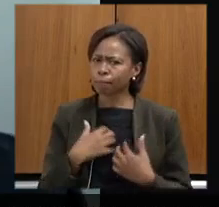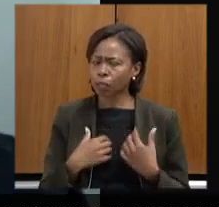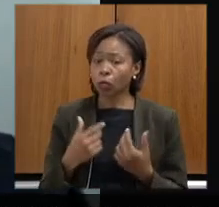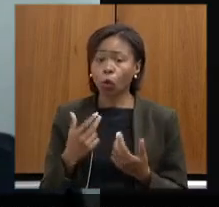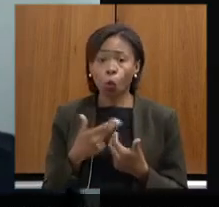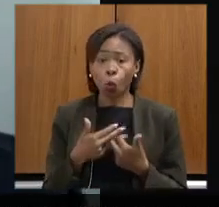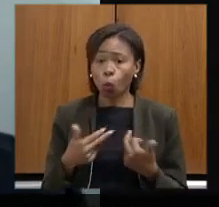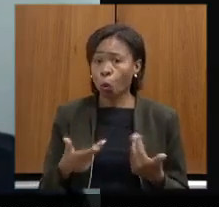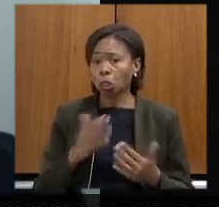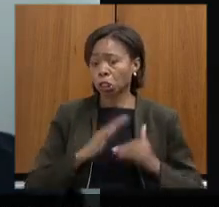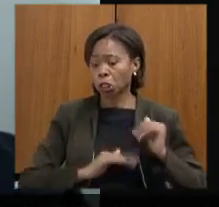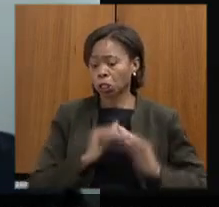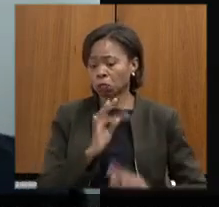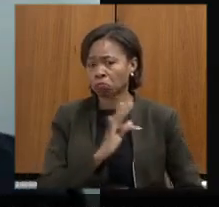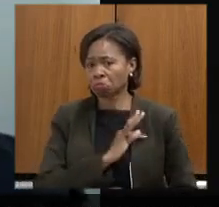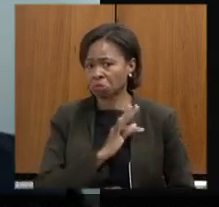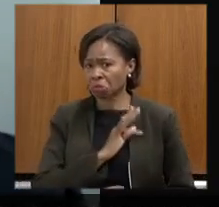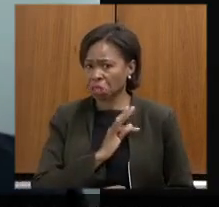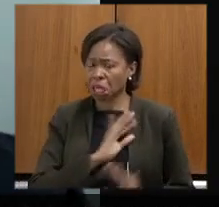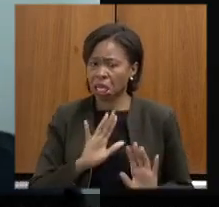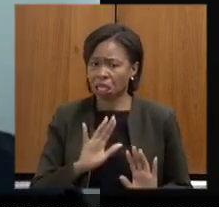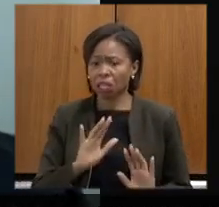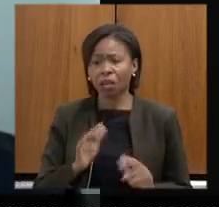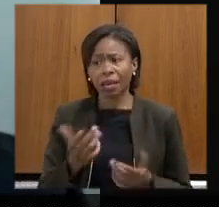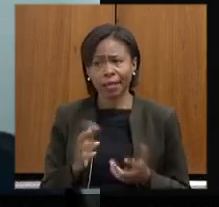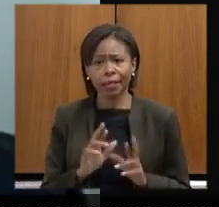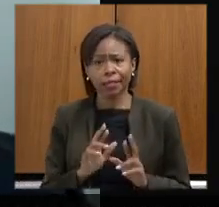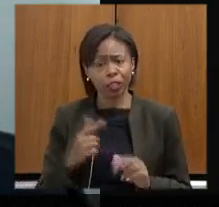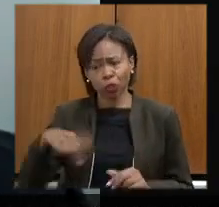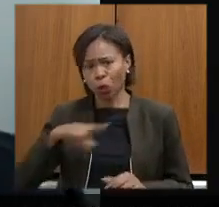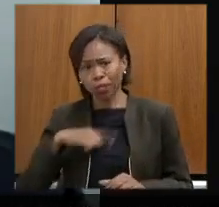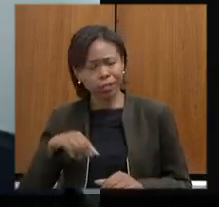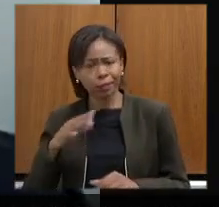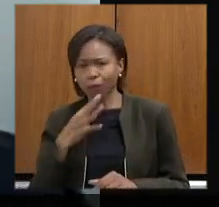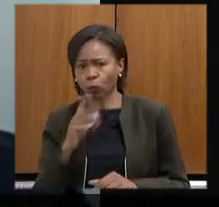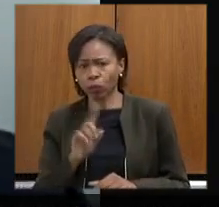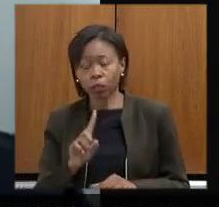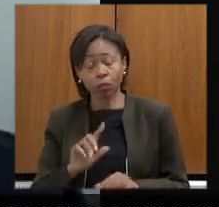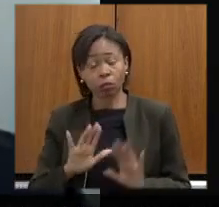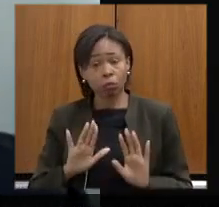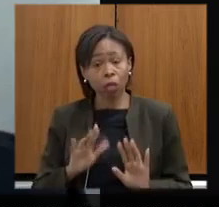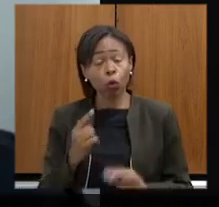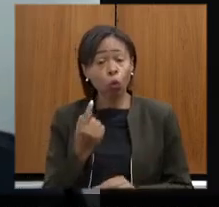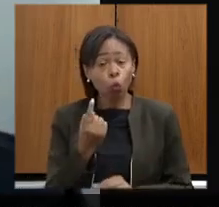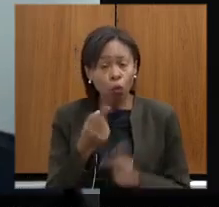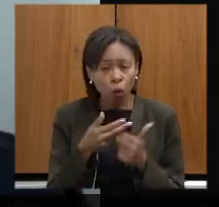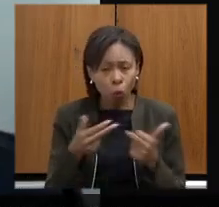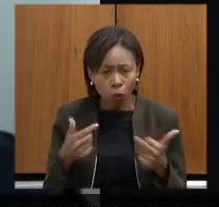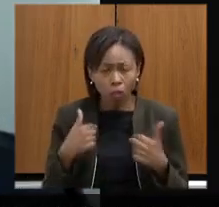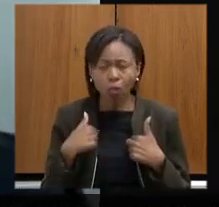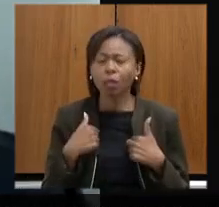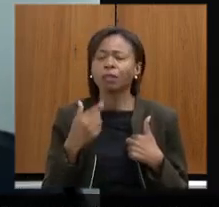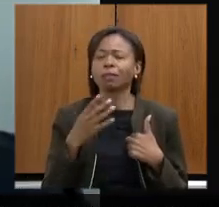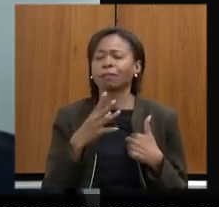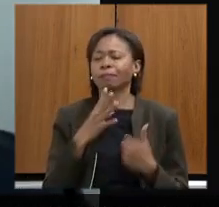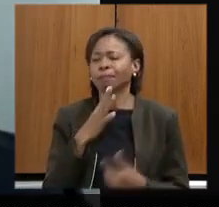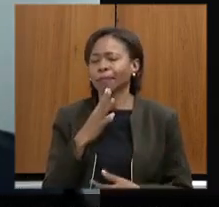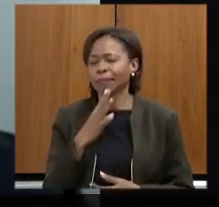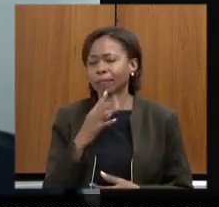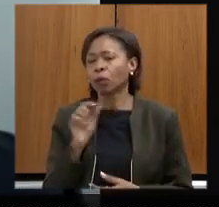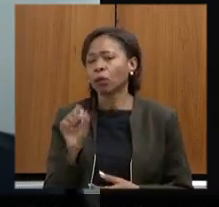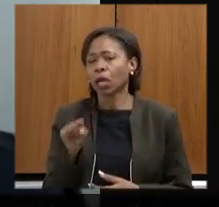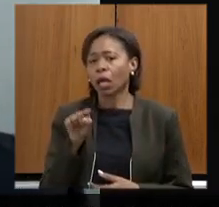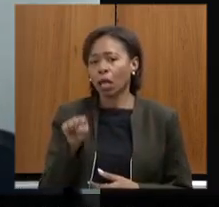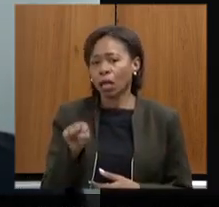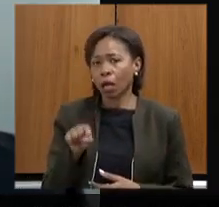muito técnicas então pode até um pouco nosso conhecimento mas uma questão ficou muito clara pra mim a servidão minerária